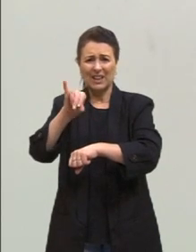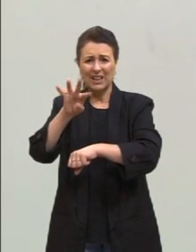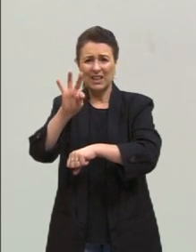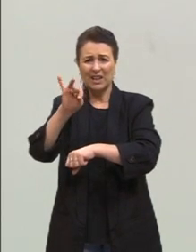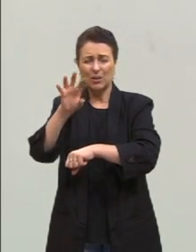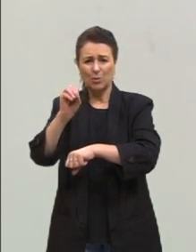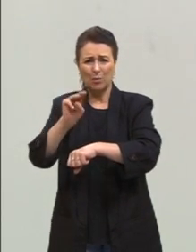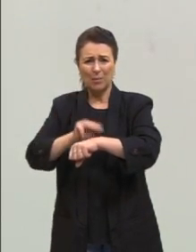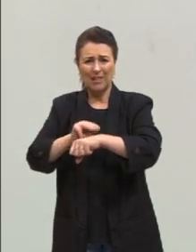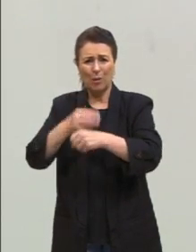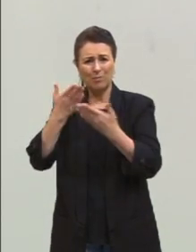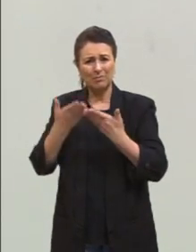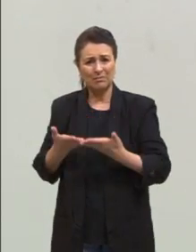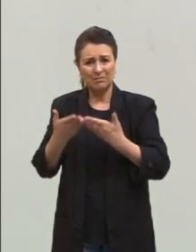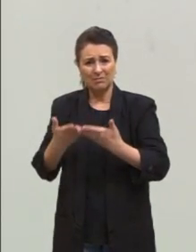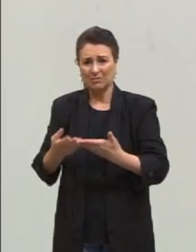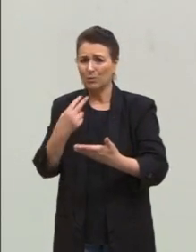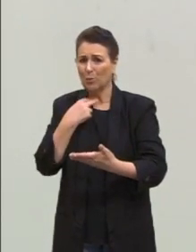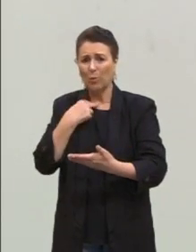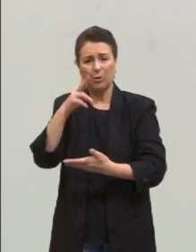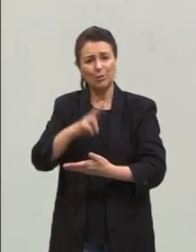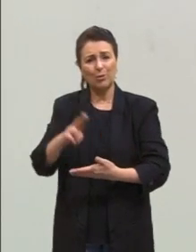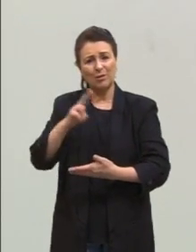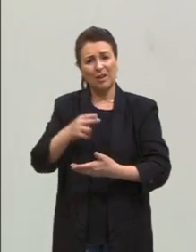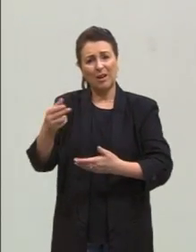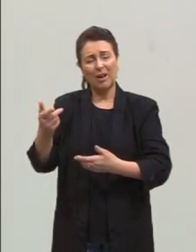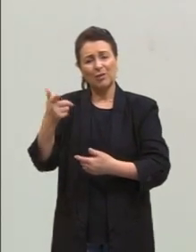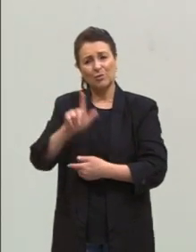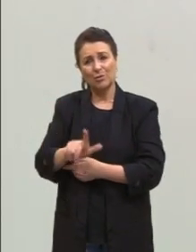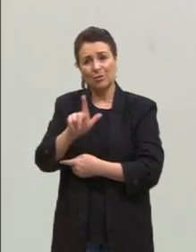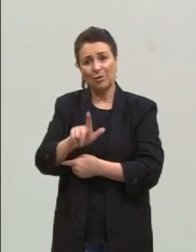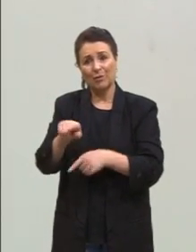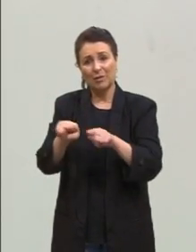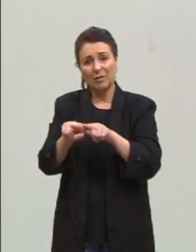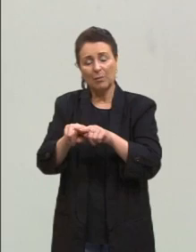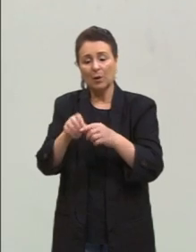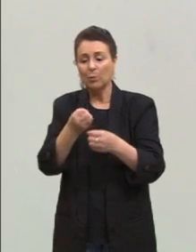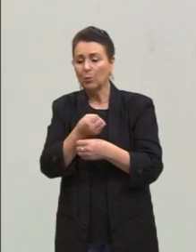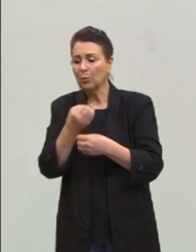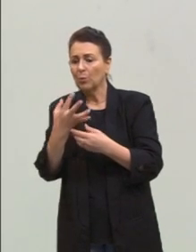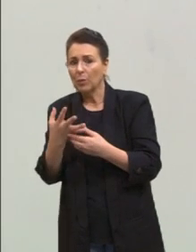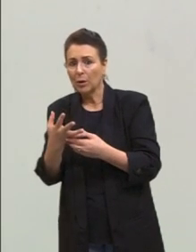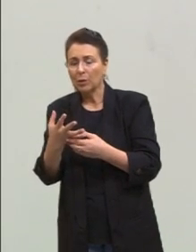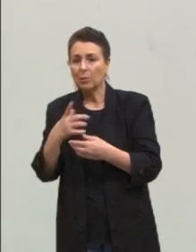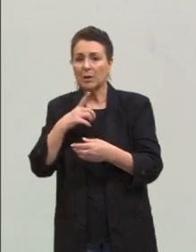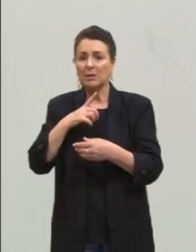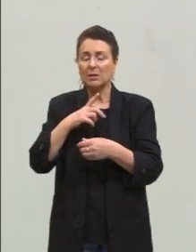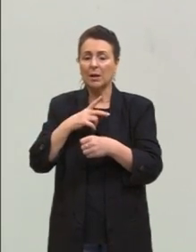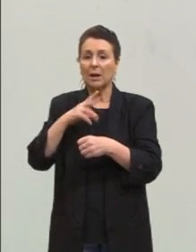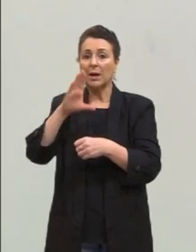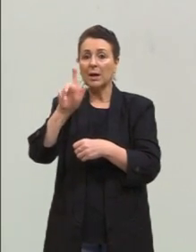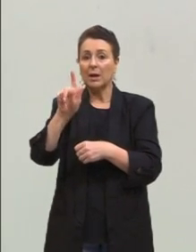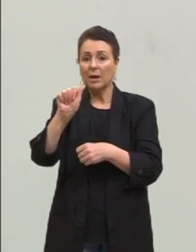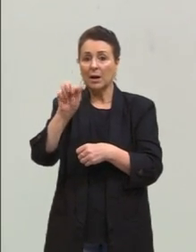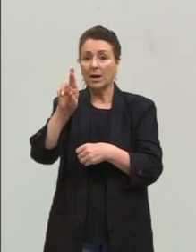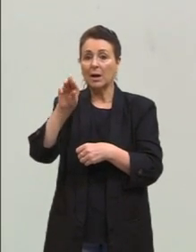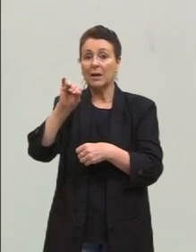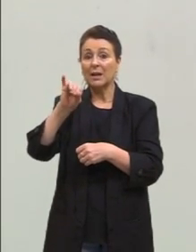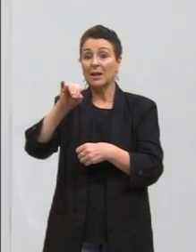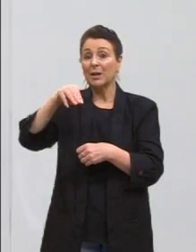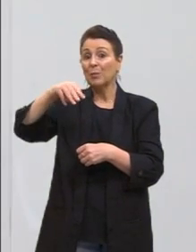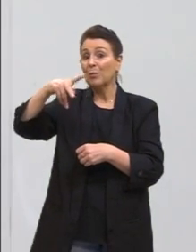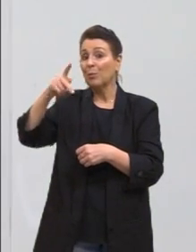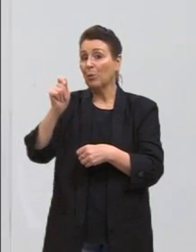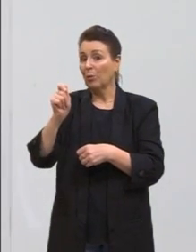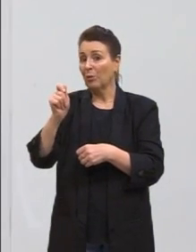coisas que não vão ser reaproveitadas, né? E a própria questão de o quanto esse garimpo ilegal, né? Que o Kleine falou lá no